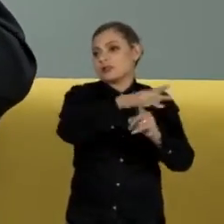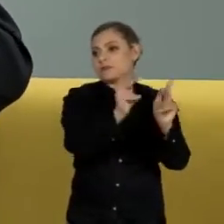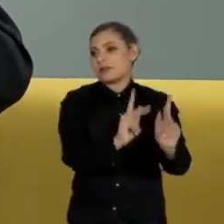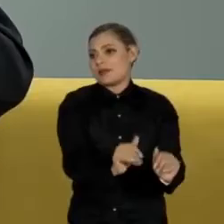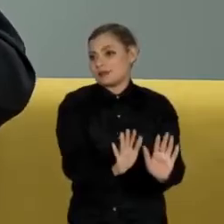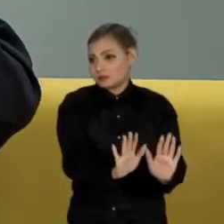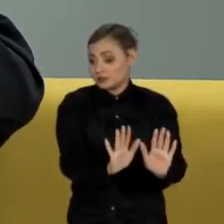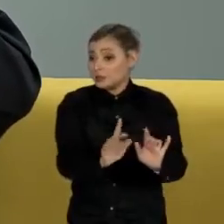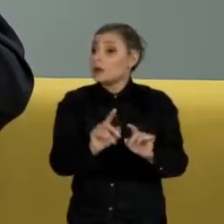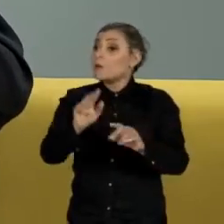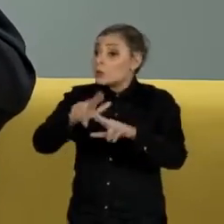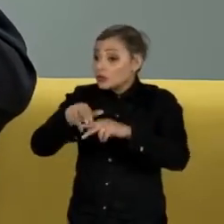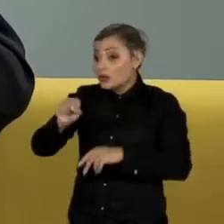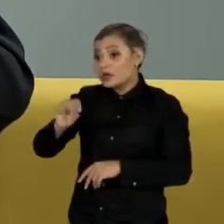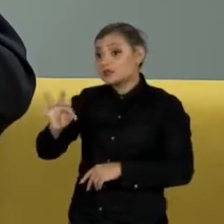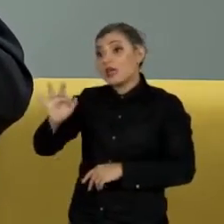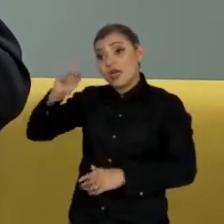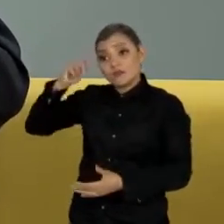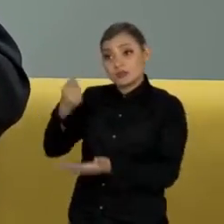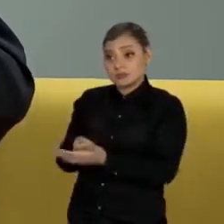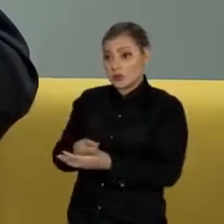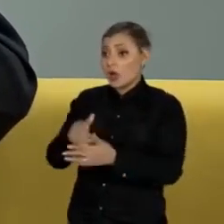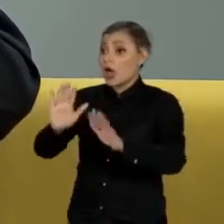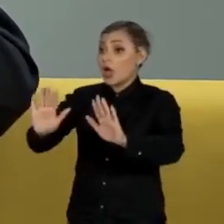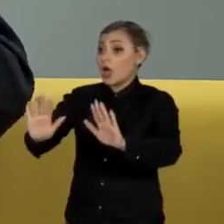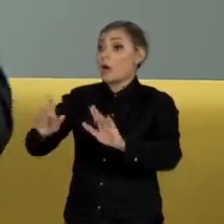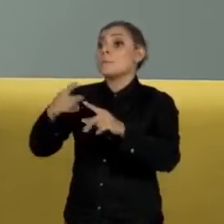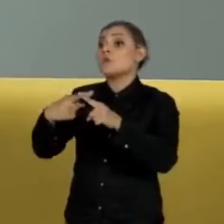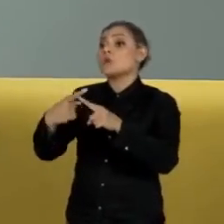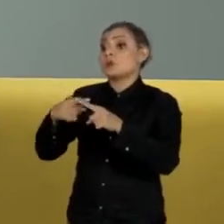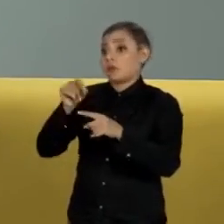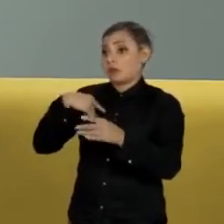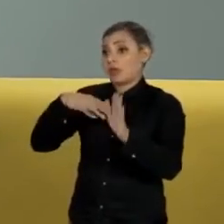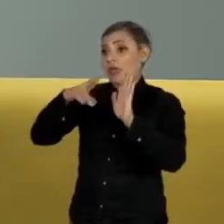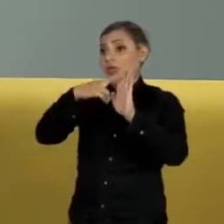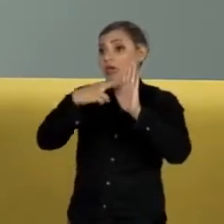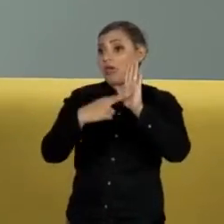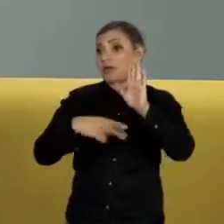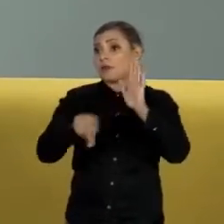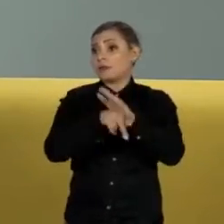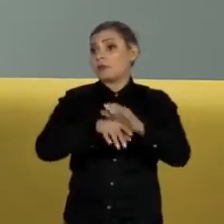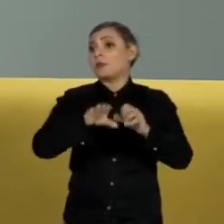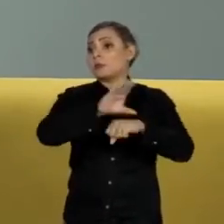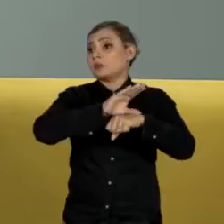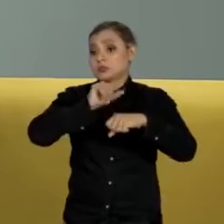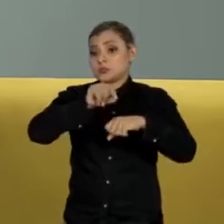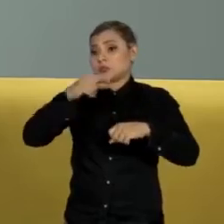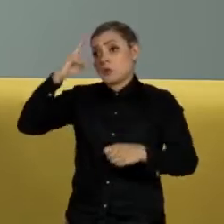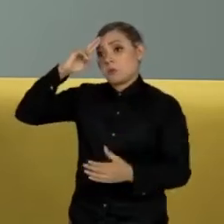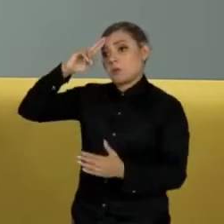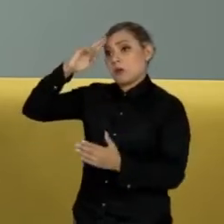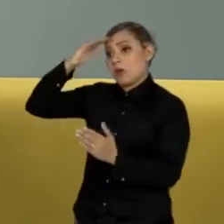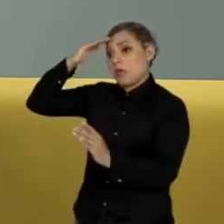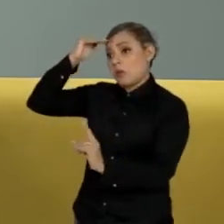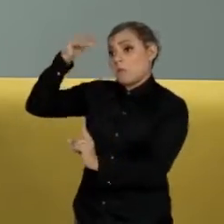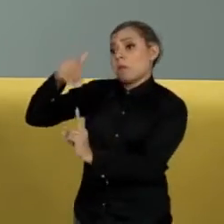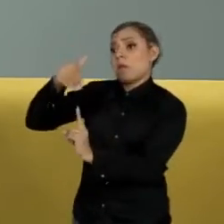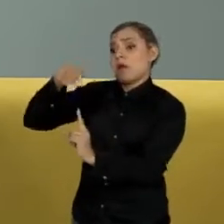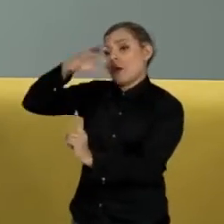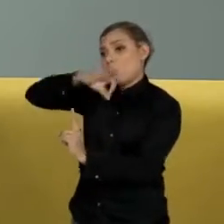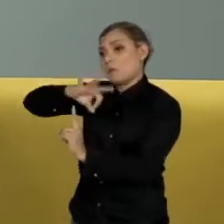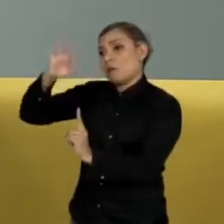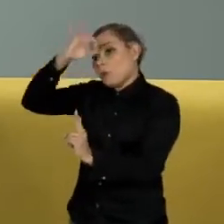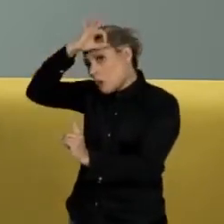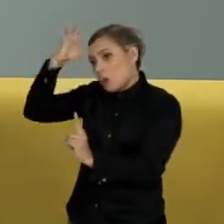fez isso. Falou, olha, não cabe a execução por violar o princípio da presunção de não culpabilidade. Não cabe a